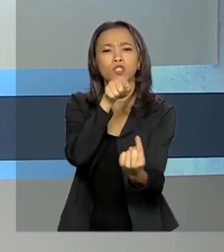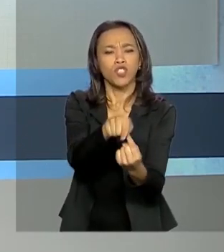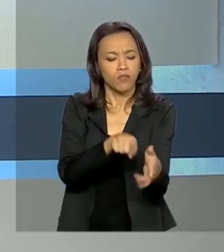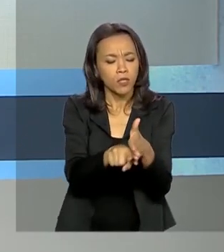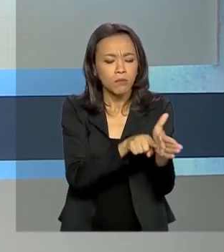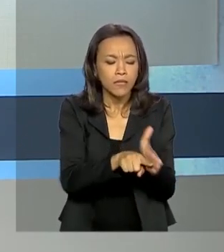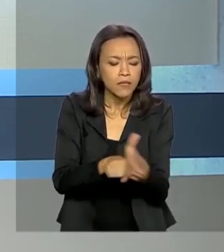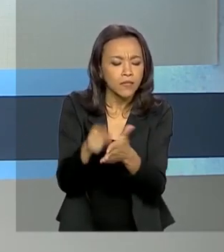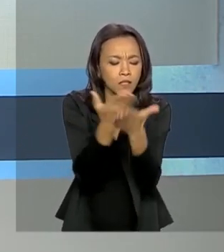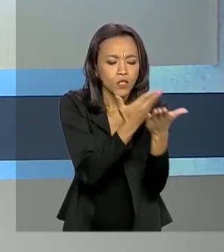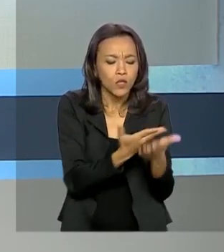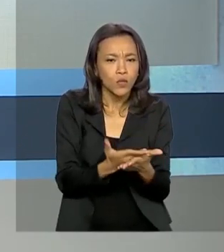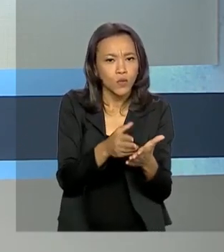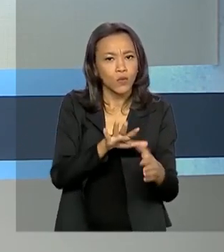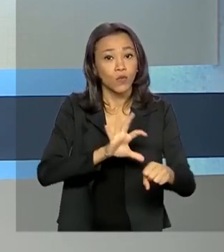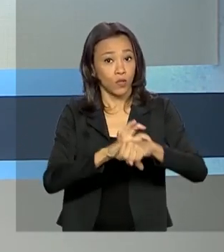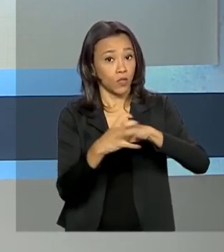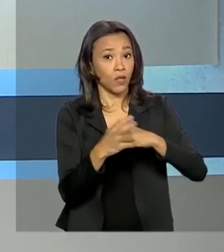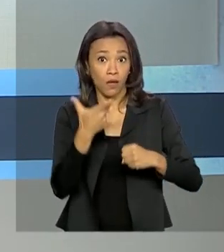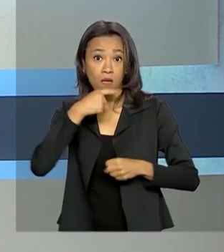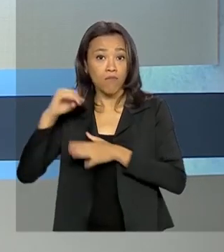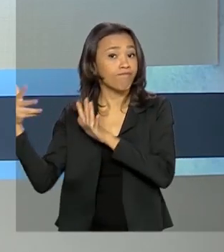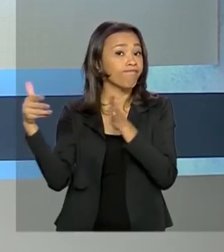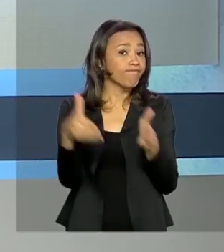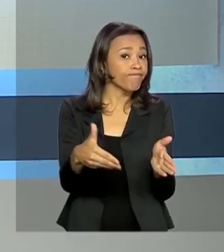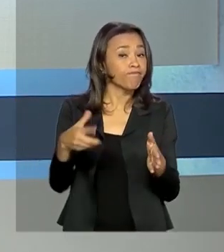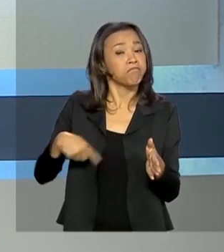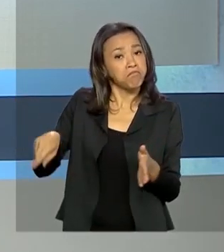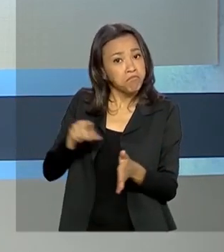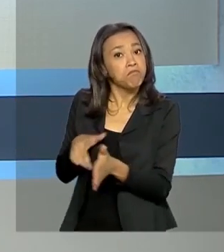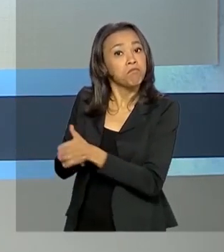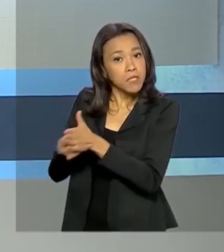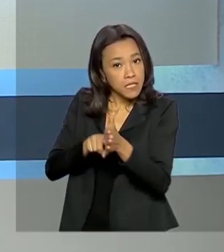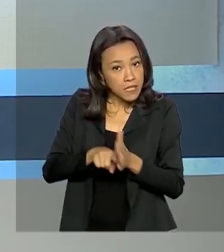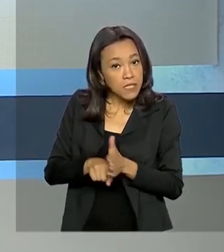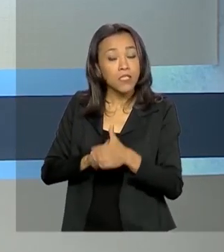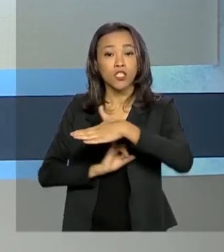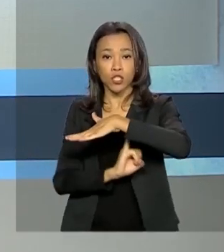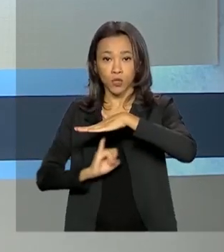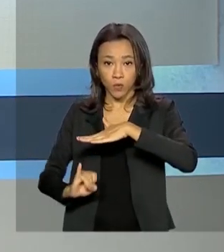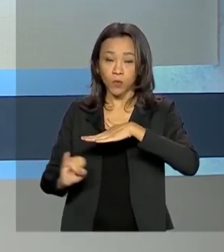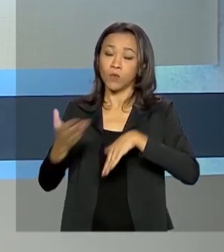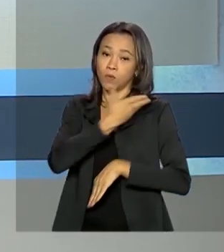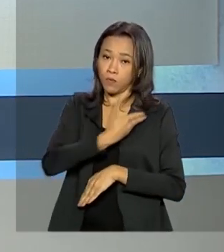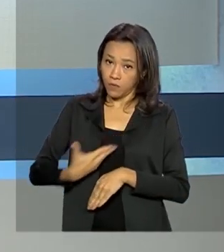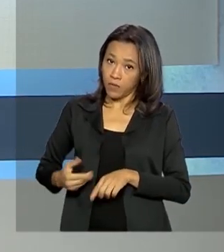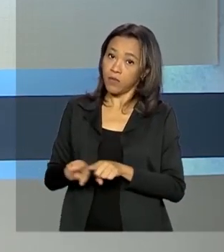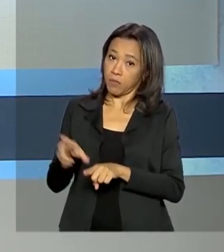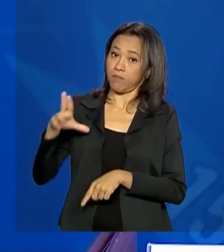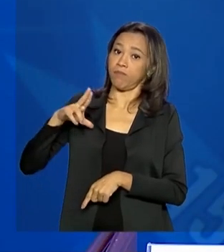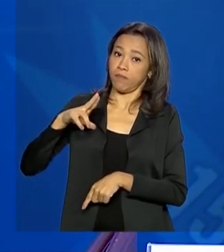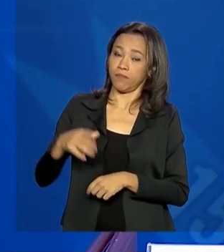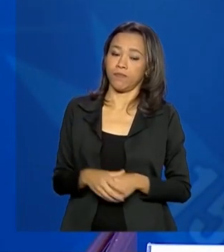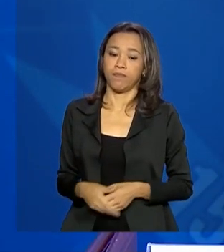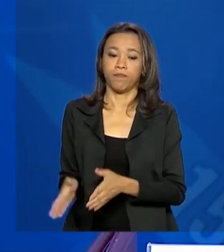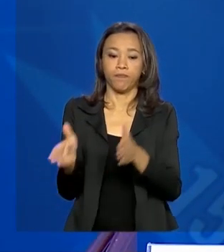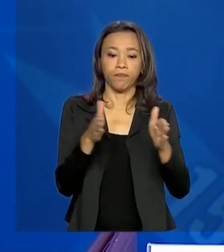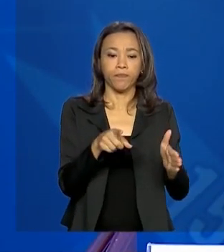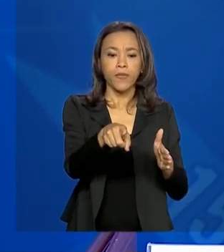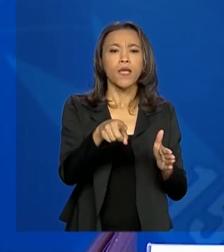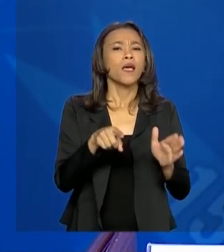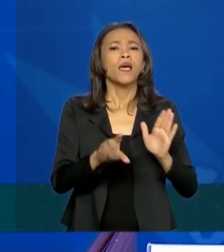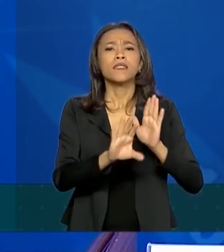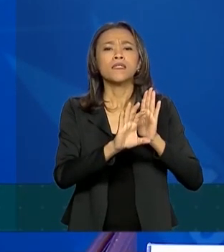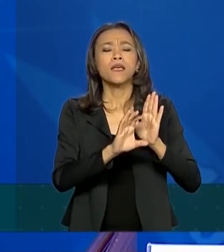coronavírus. Podem participar da chamada pública pesquisadores de instituições públicas ou privadas. Essa chamada